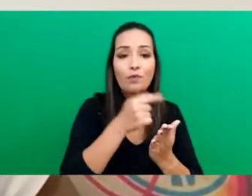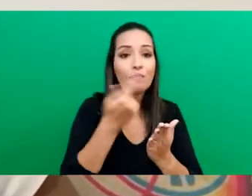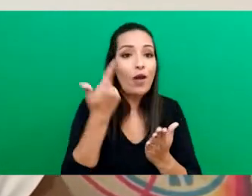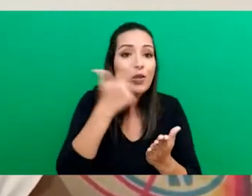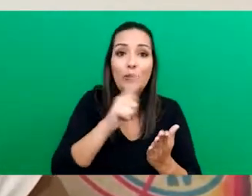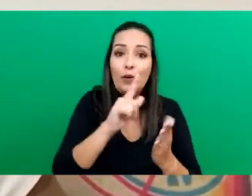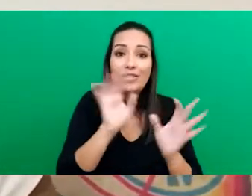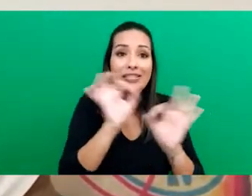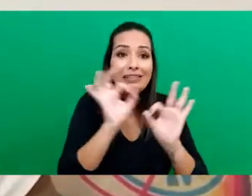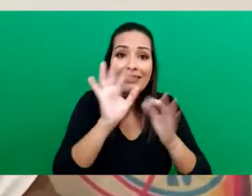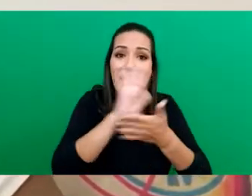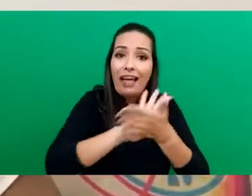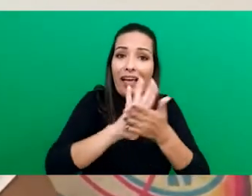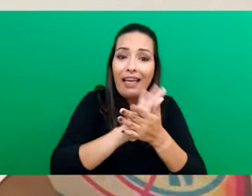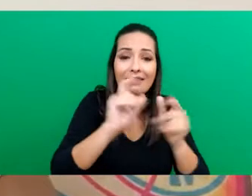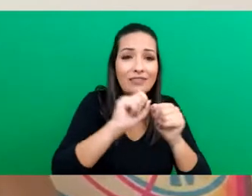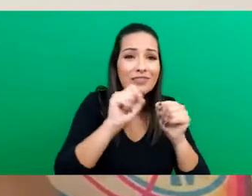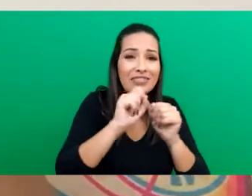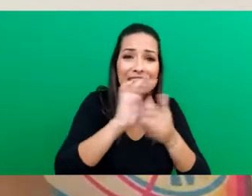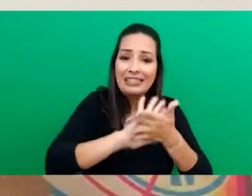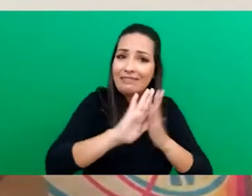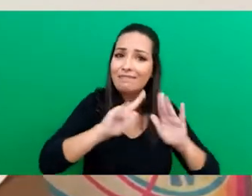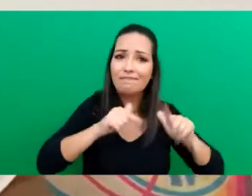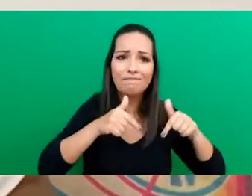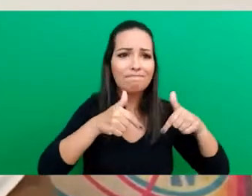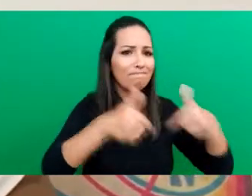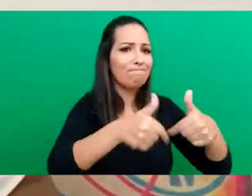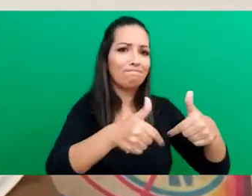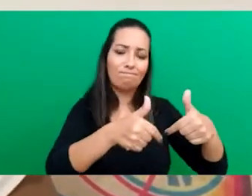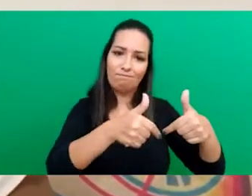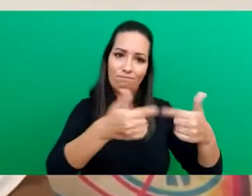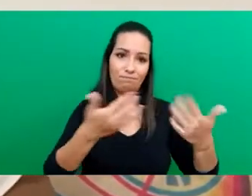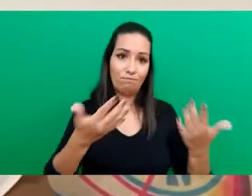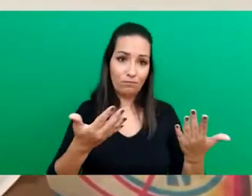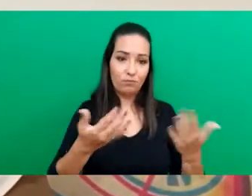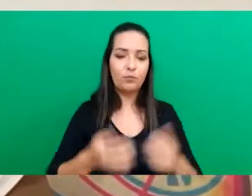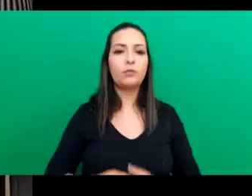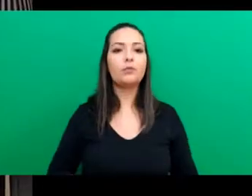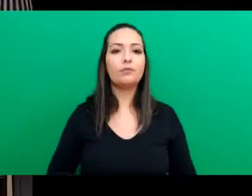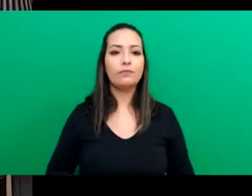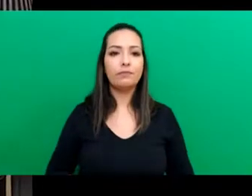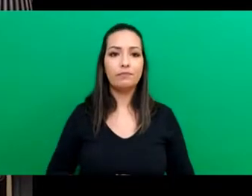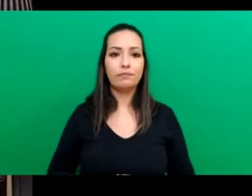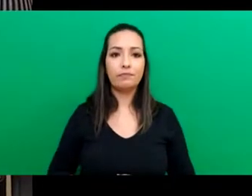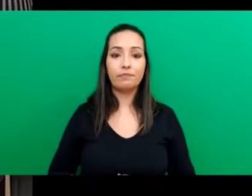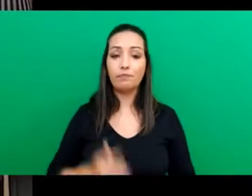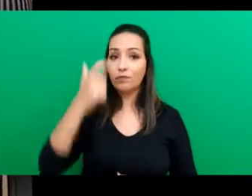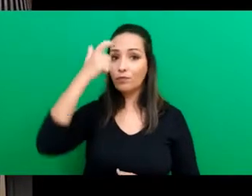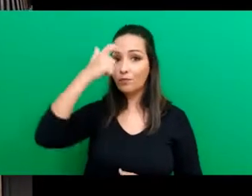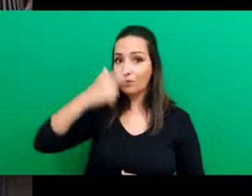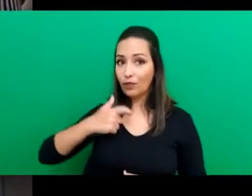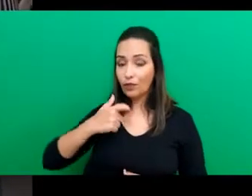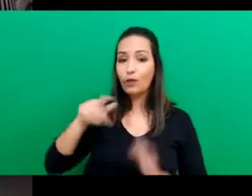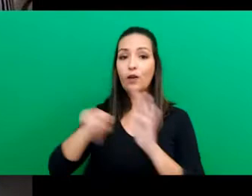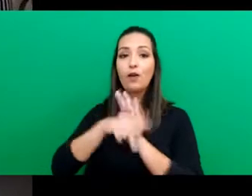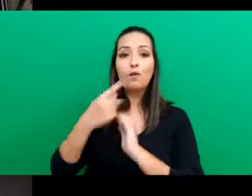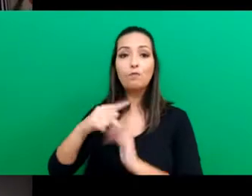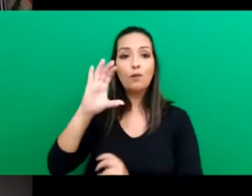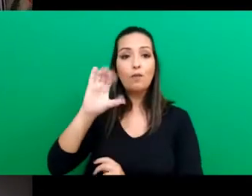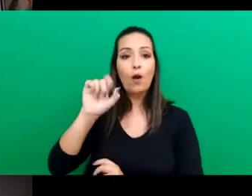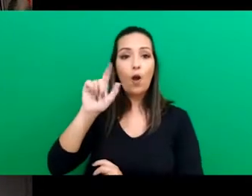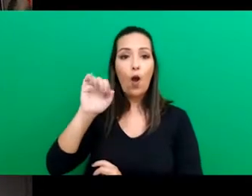consigo mais até fazer o menor que podia fazer ontem. Sou Nelly Camacho Barbosa,